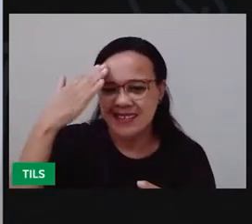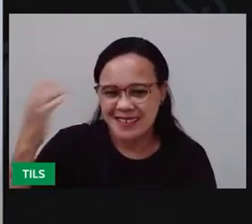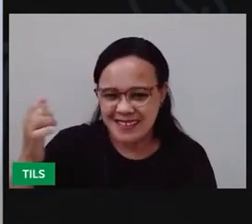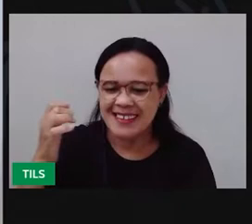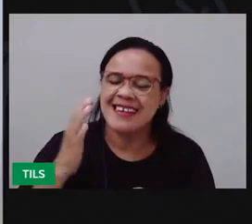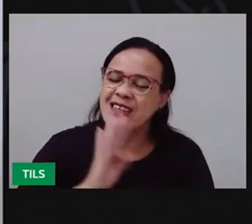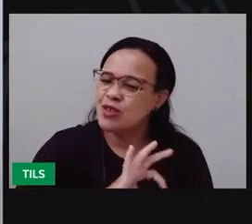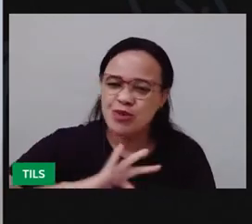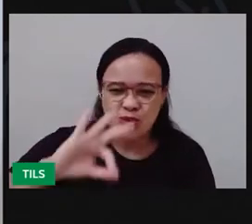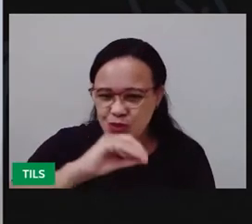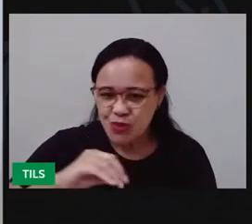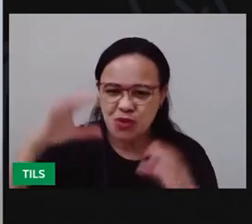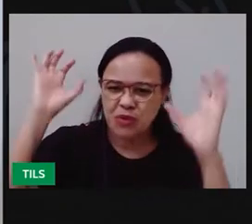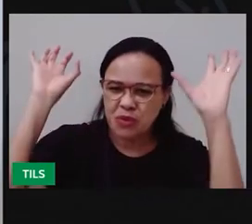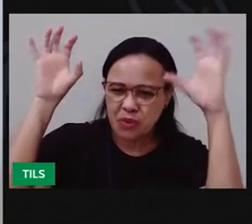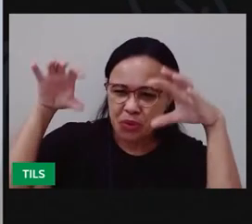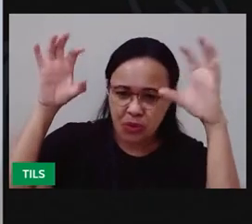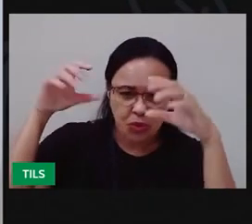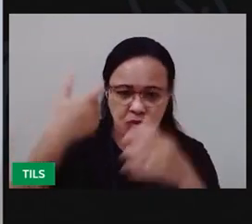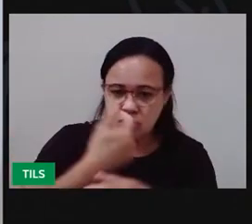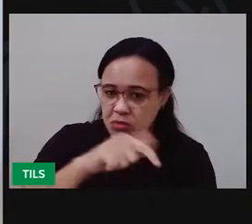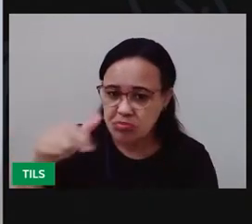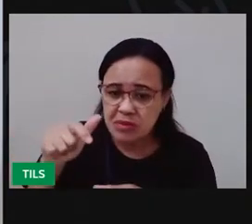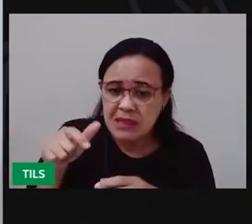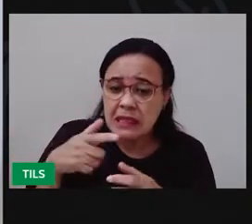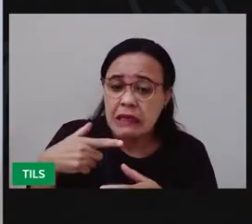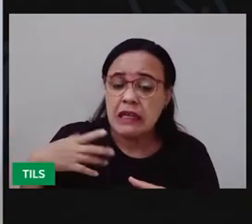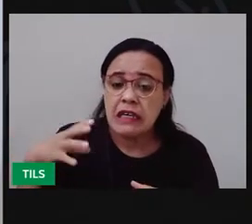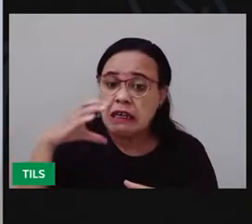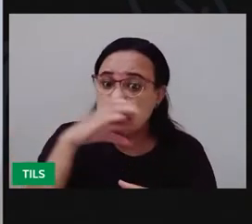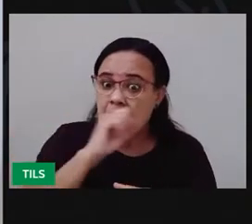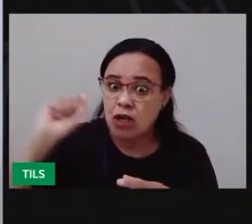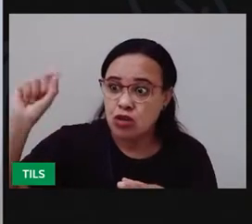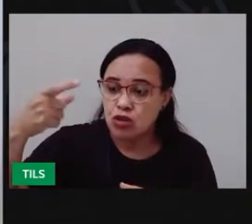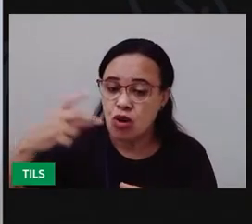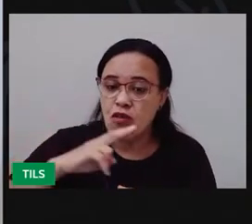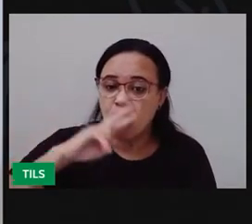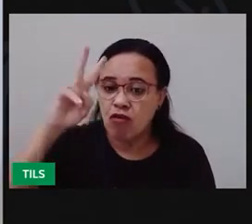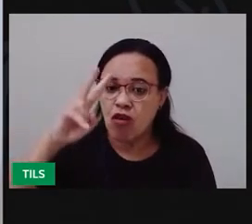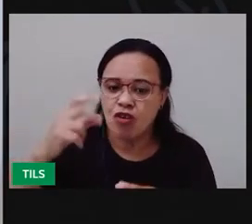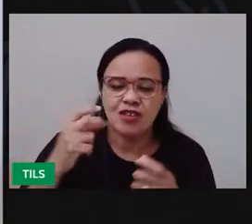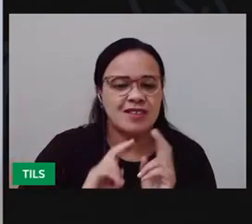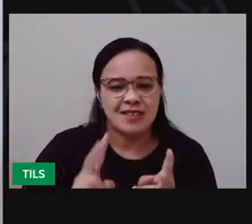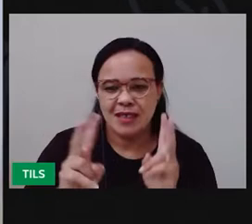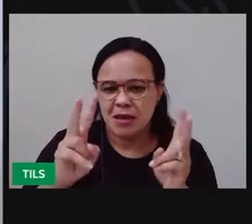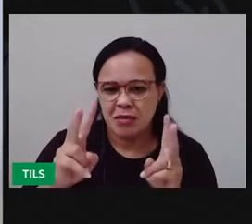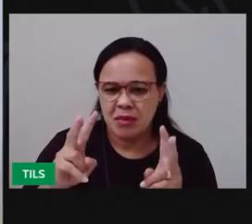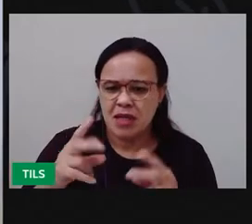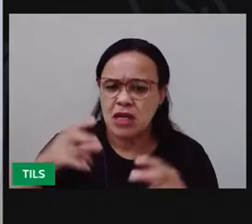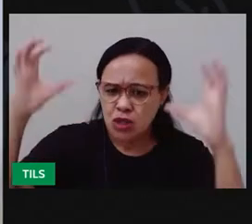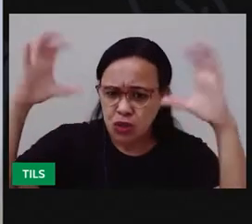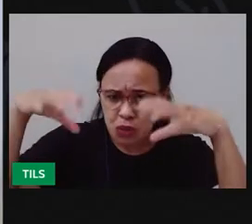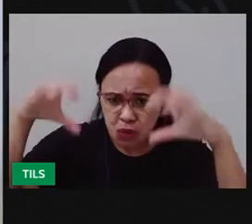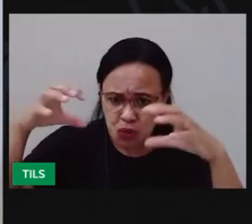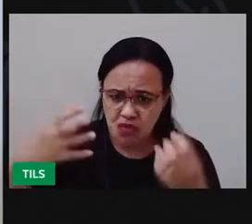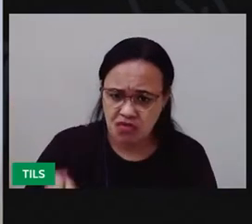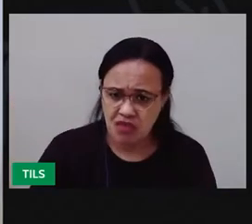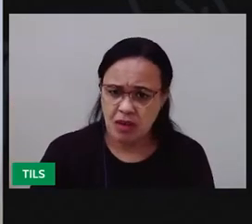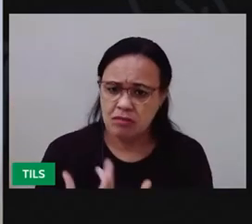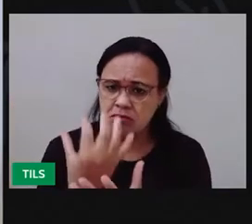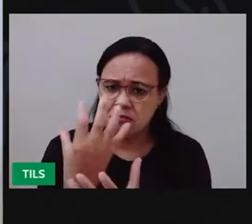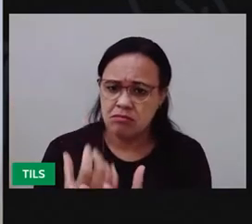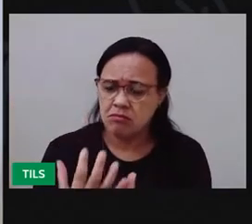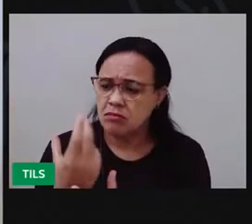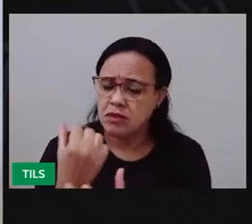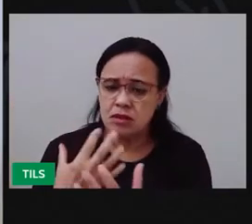quente. Chuva que é bom não vem. Outra solução não tem. Sem chuva não cria nada. Na casa do nordestino, não